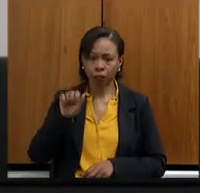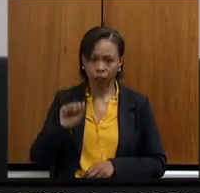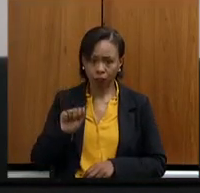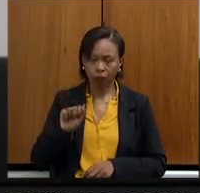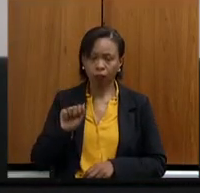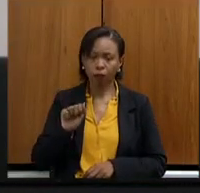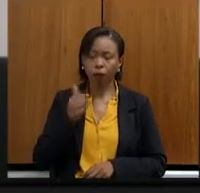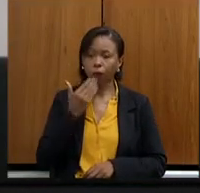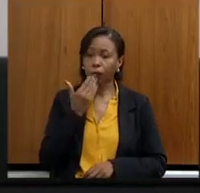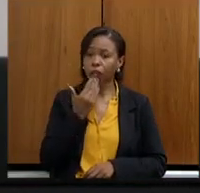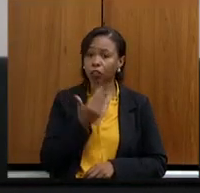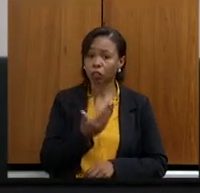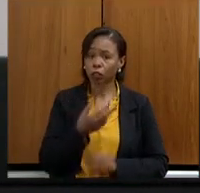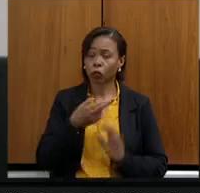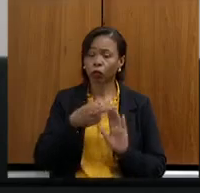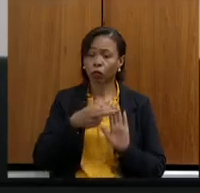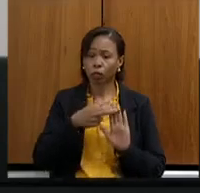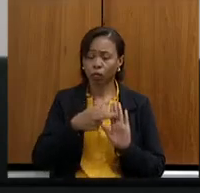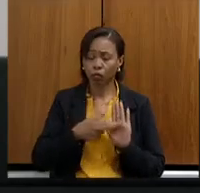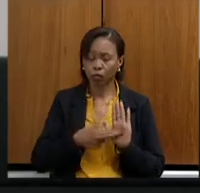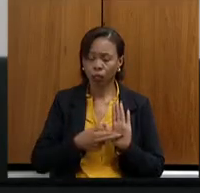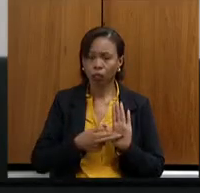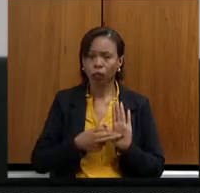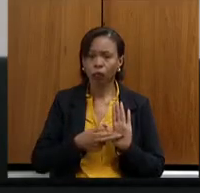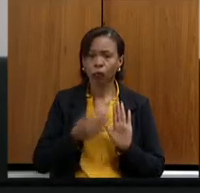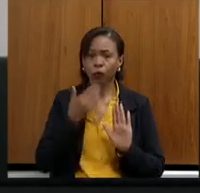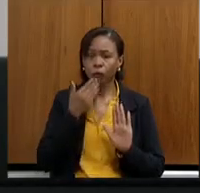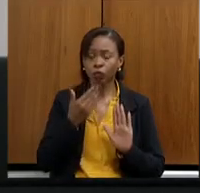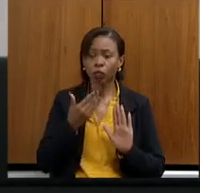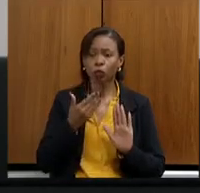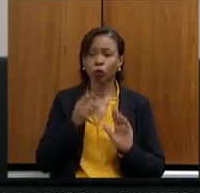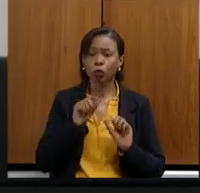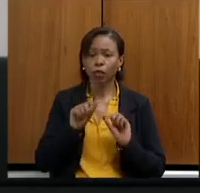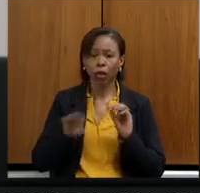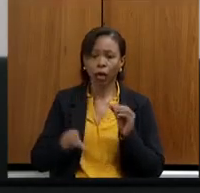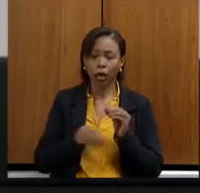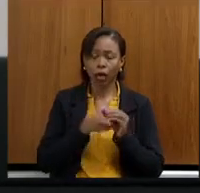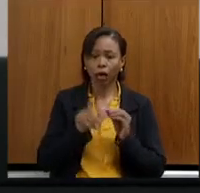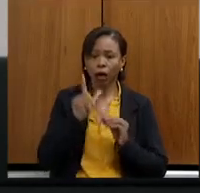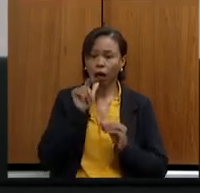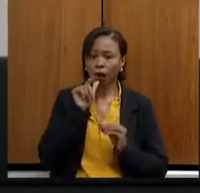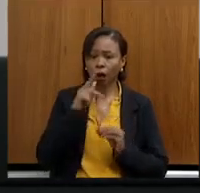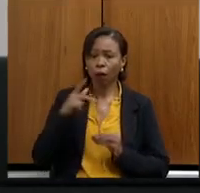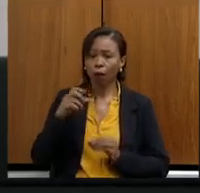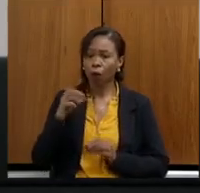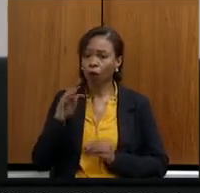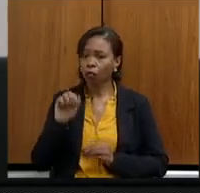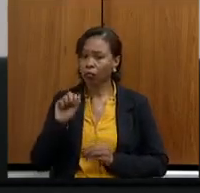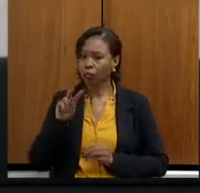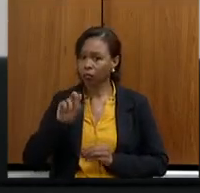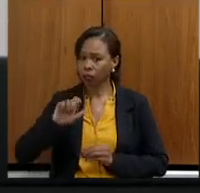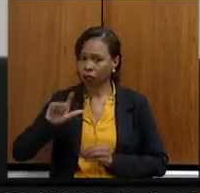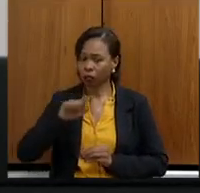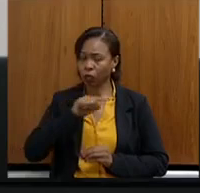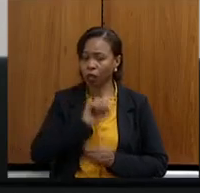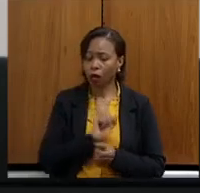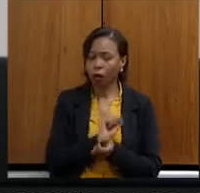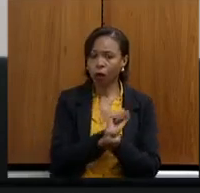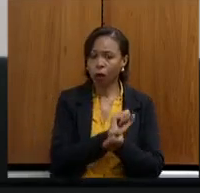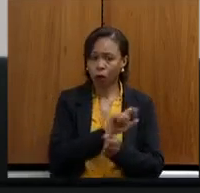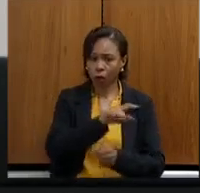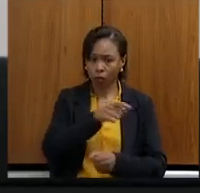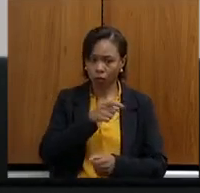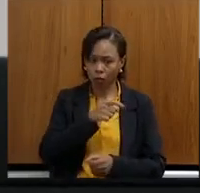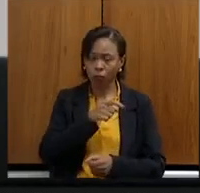solicitando nos termos regimentais pedir de providência para que a implementação e garantia da água potável e saneamento básico das comunidades quilombolas no município Virgem da Lapa,